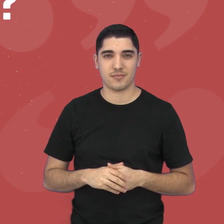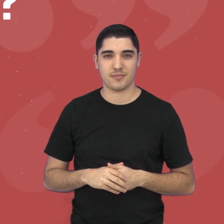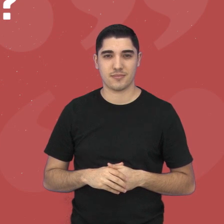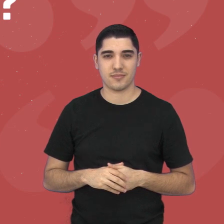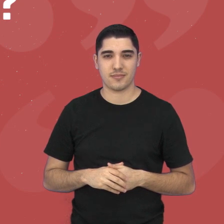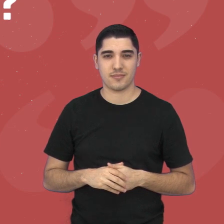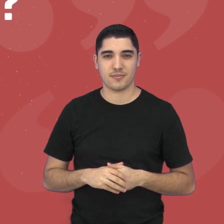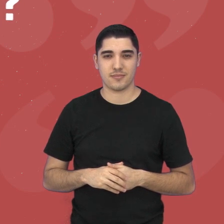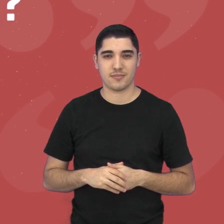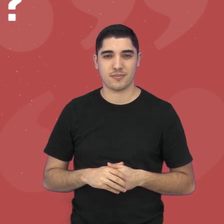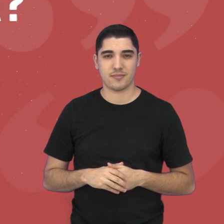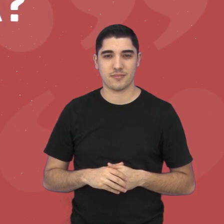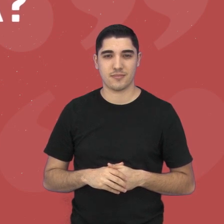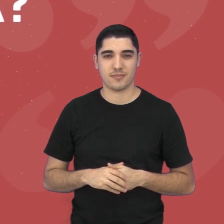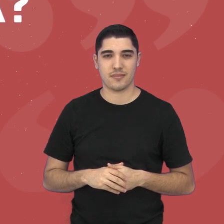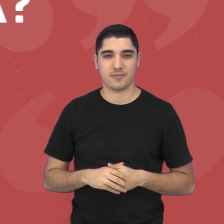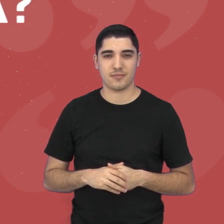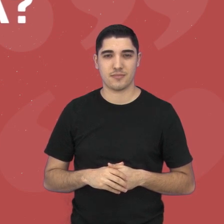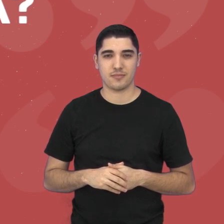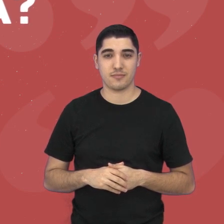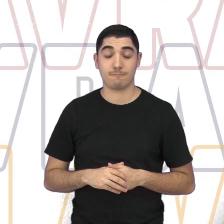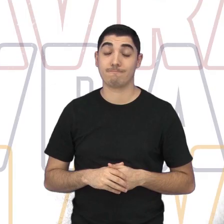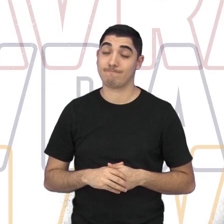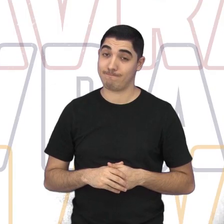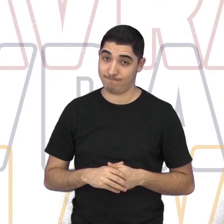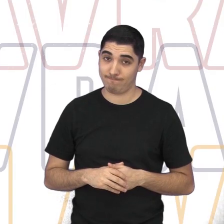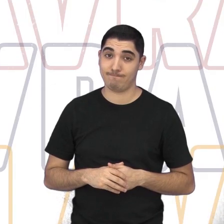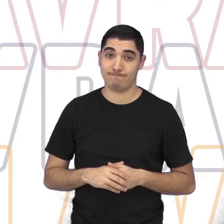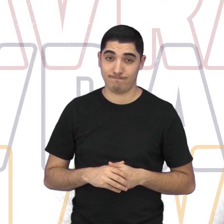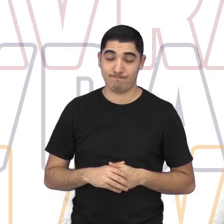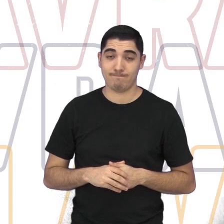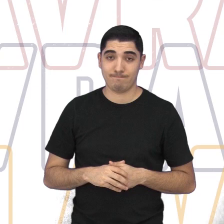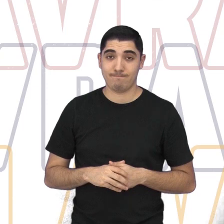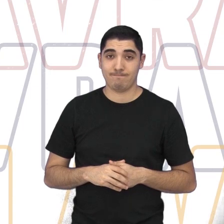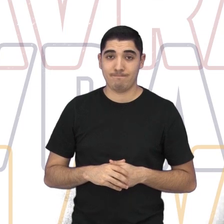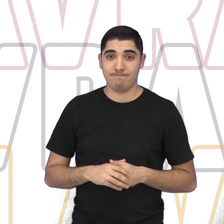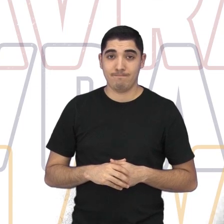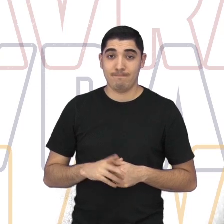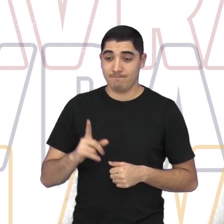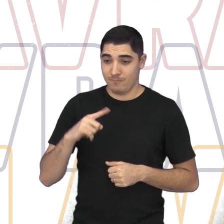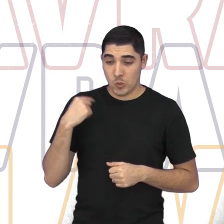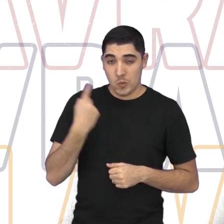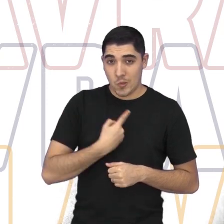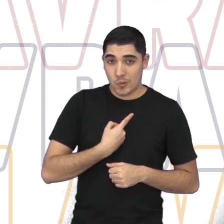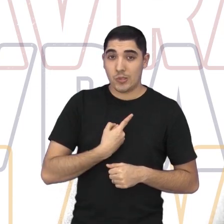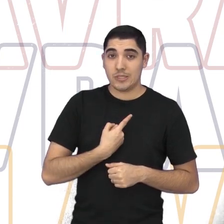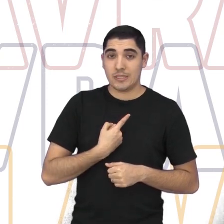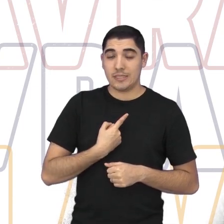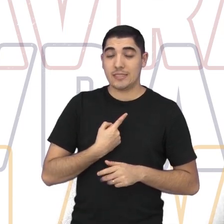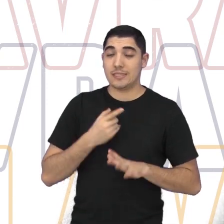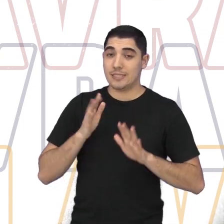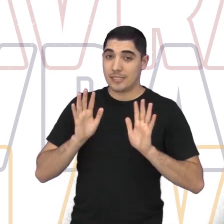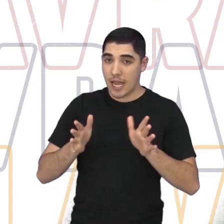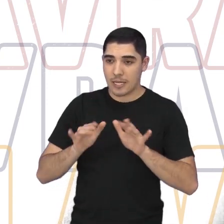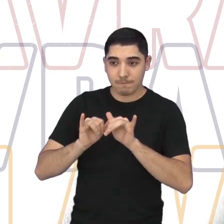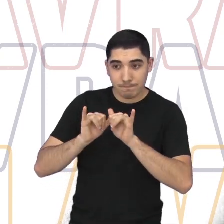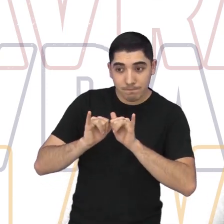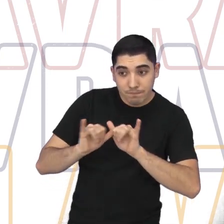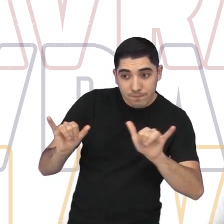associação no período da pandemia? A gente foi firme com eles